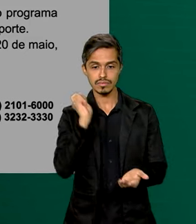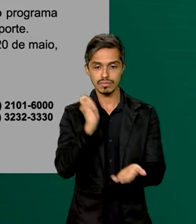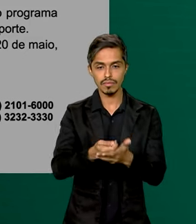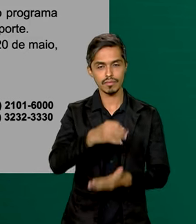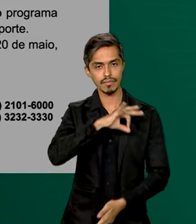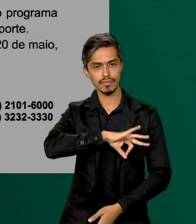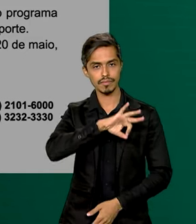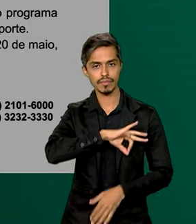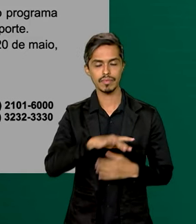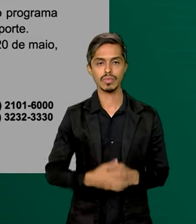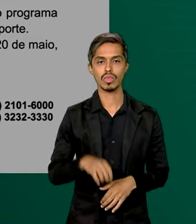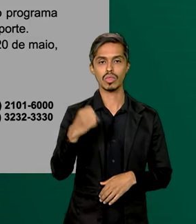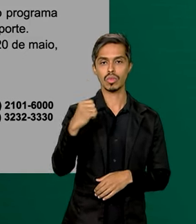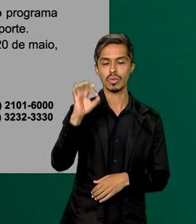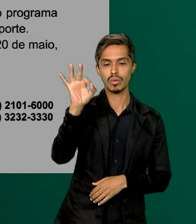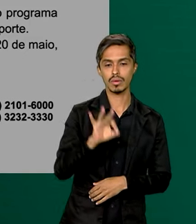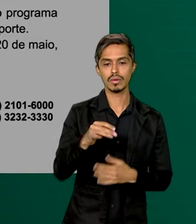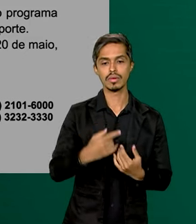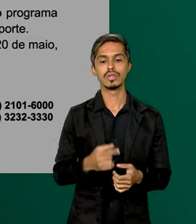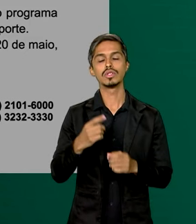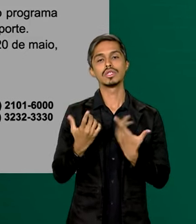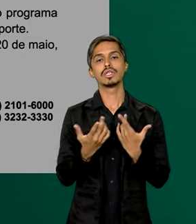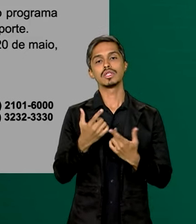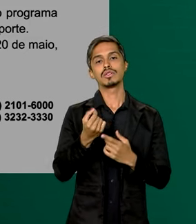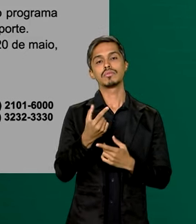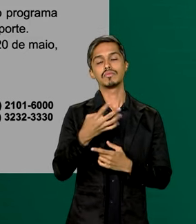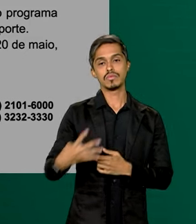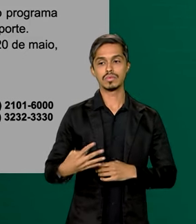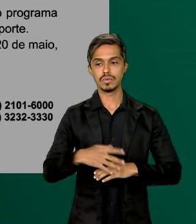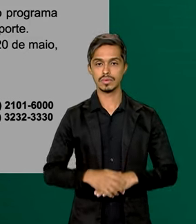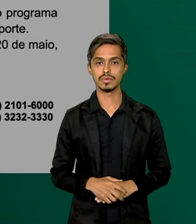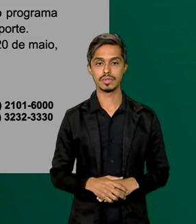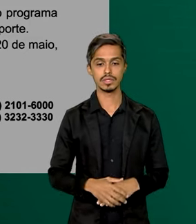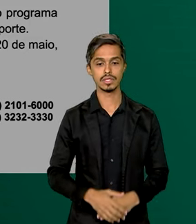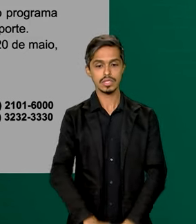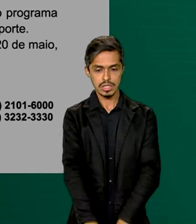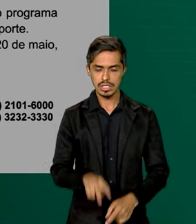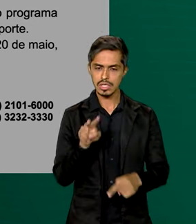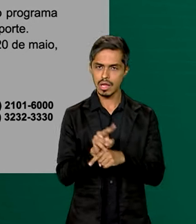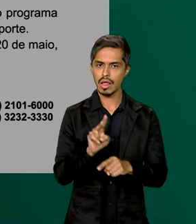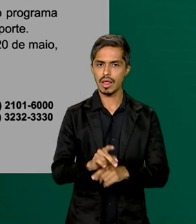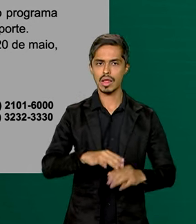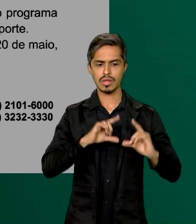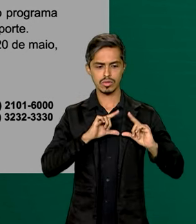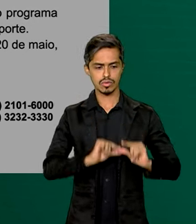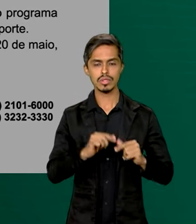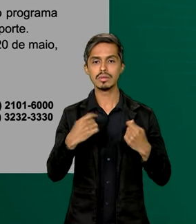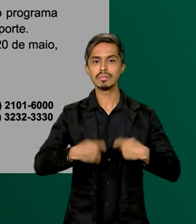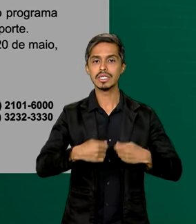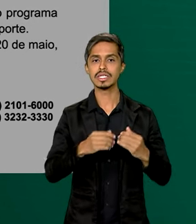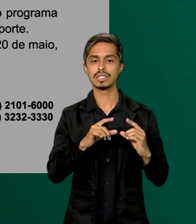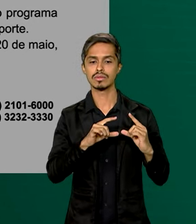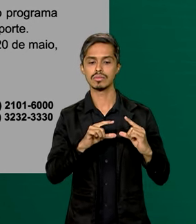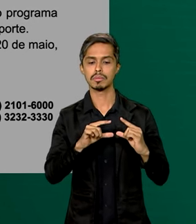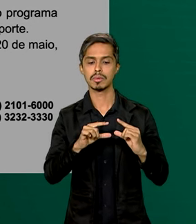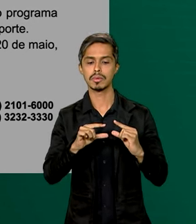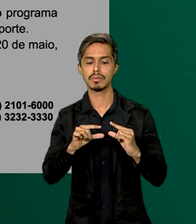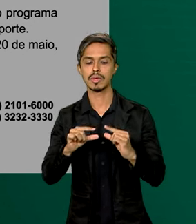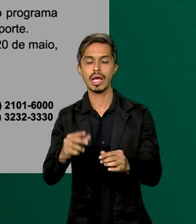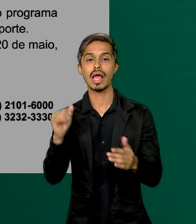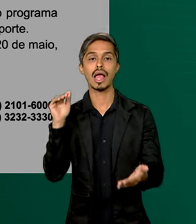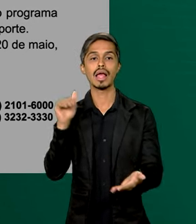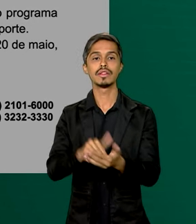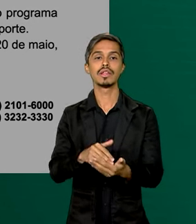pagamento em 8% em 2024 e defenderam que a desoneração seja progressiva até